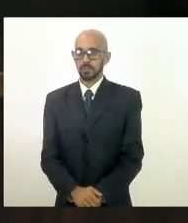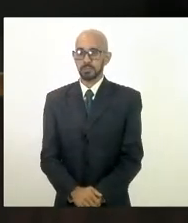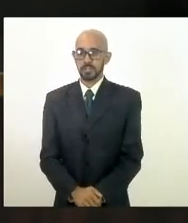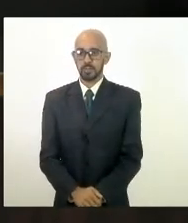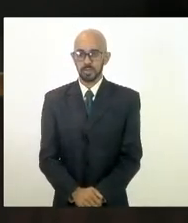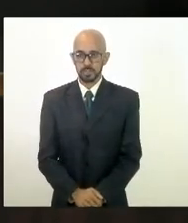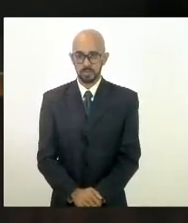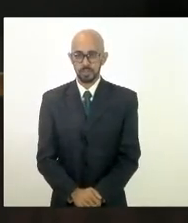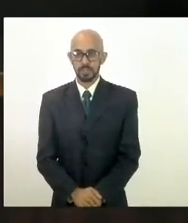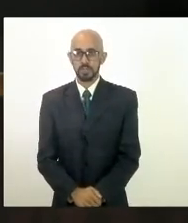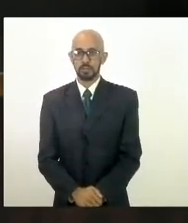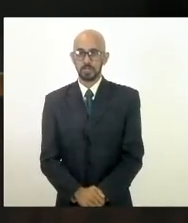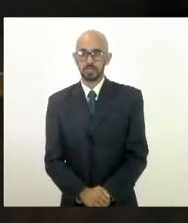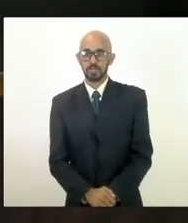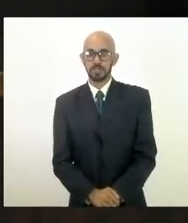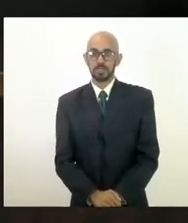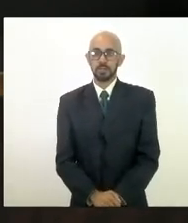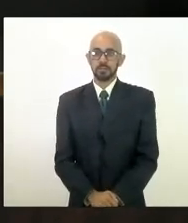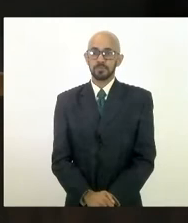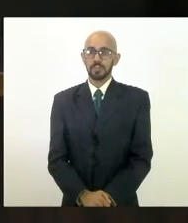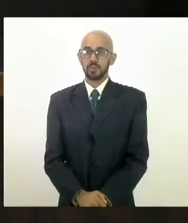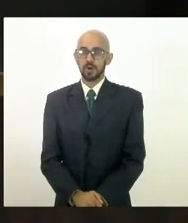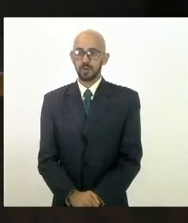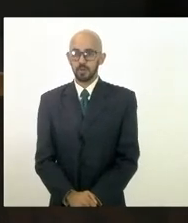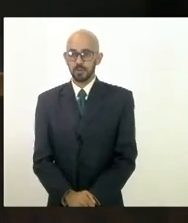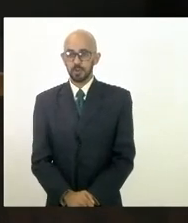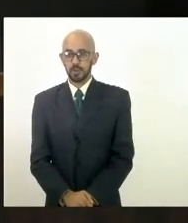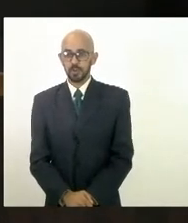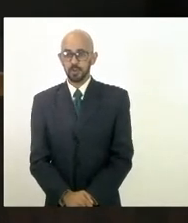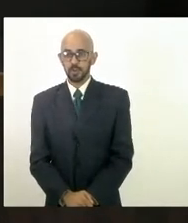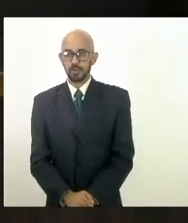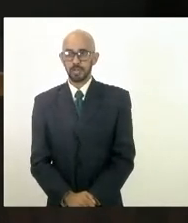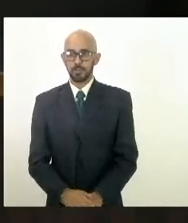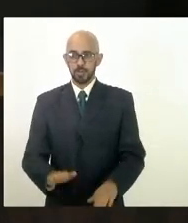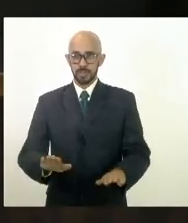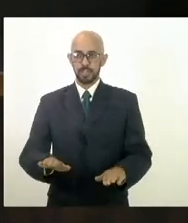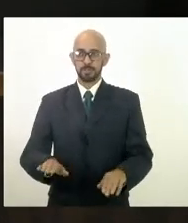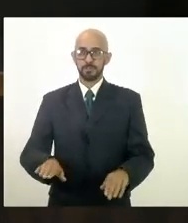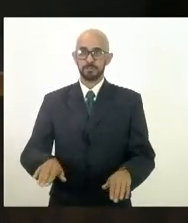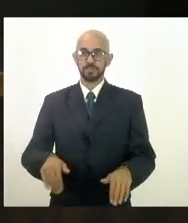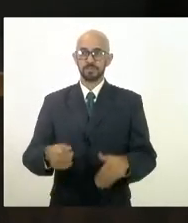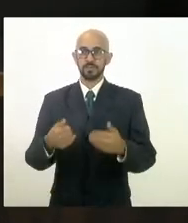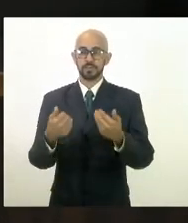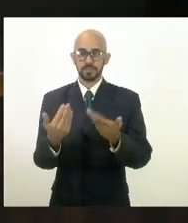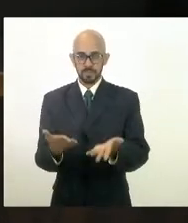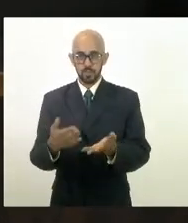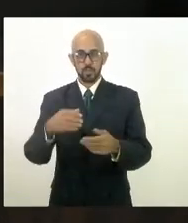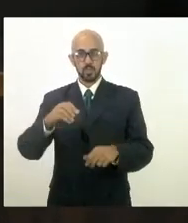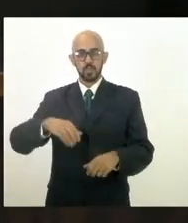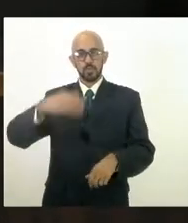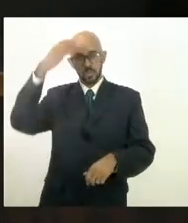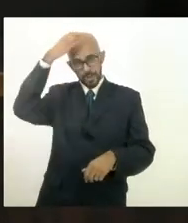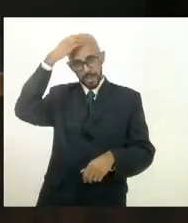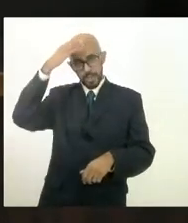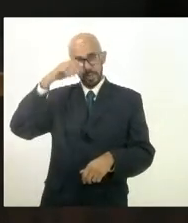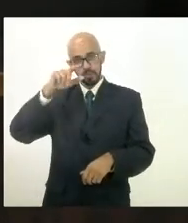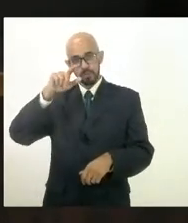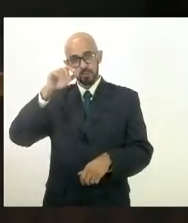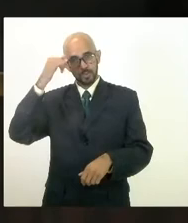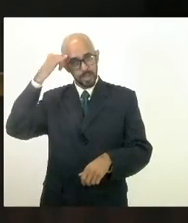o rei do mamão não está não estando presente o rei do mamão o rei do gado Chico Machado